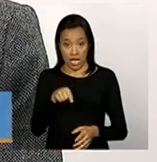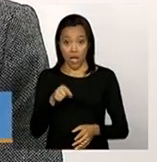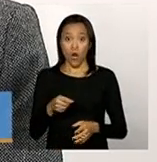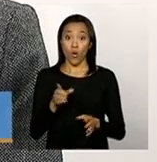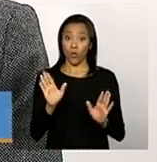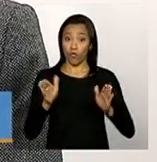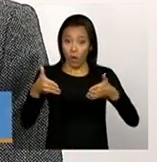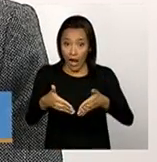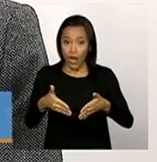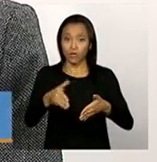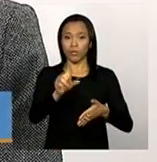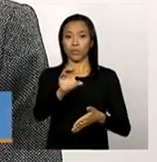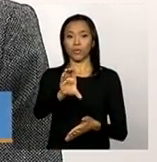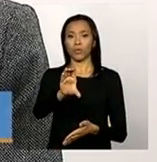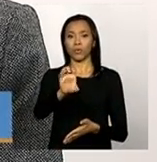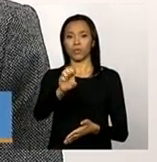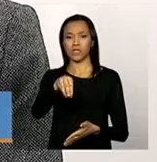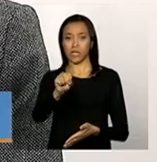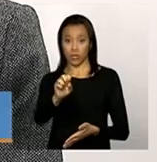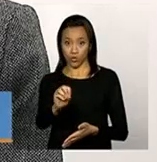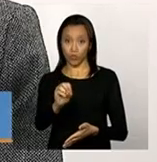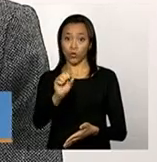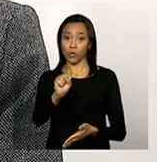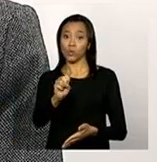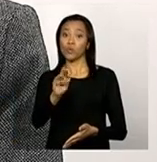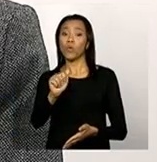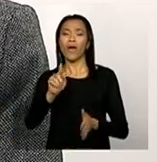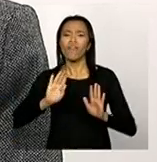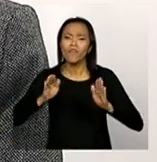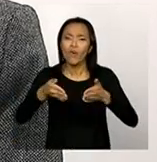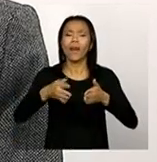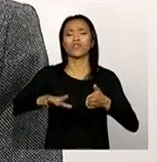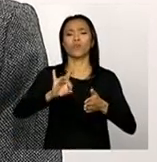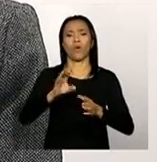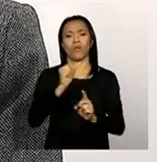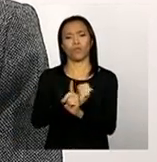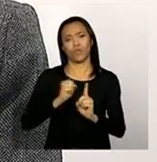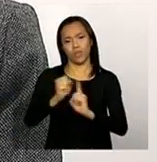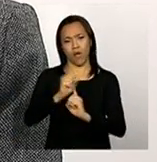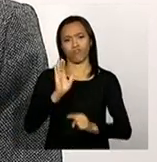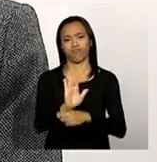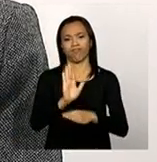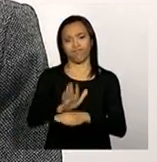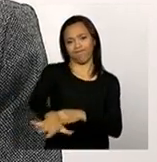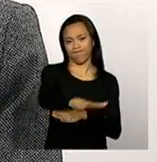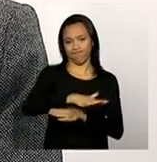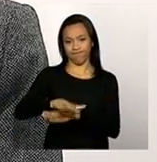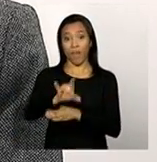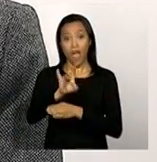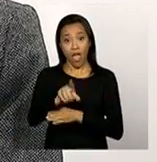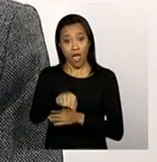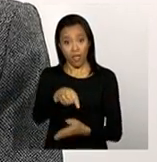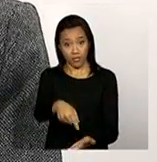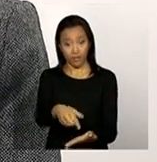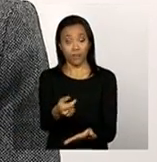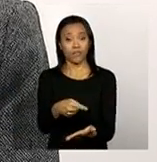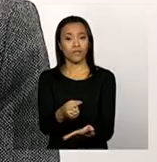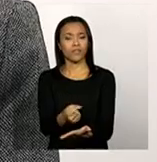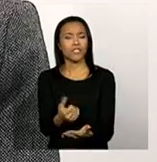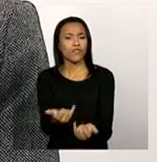Suas, ele é o equivalente para a política de assistência social. Então, é através do Censo Suas que a gente